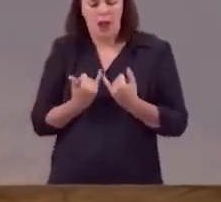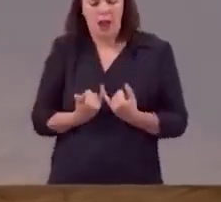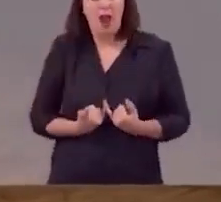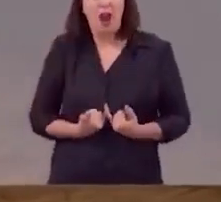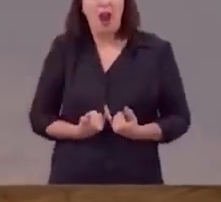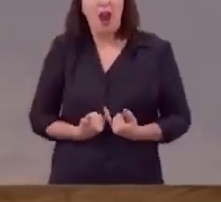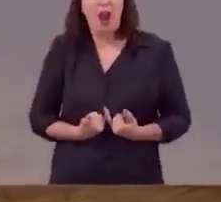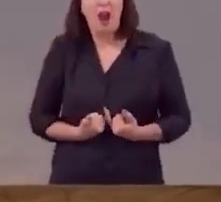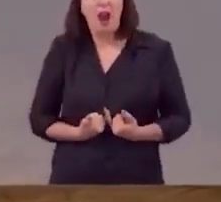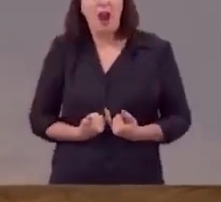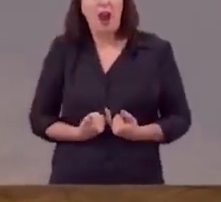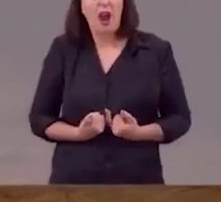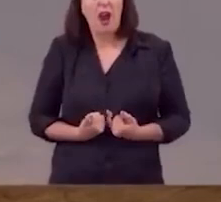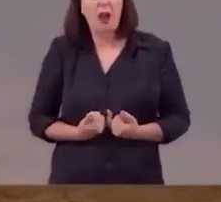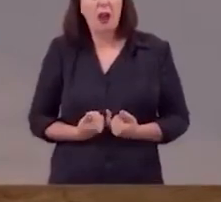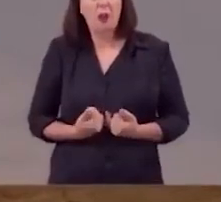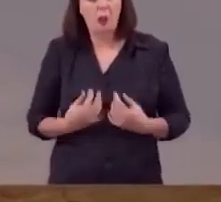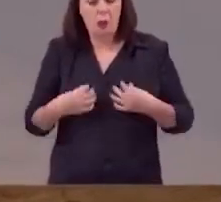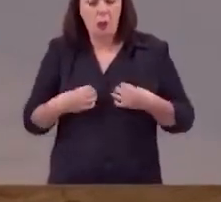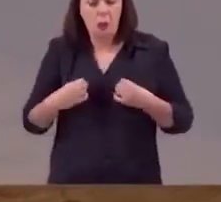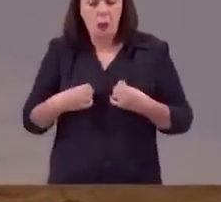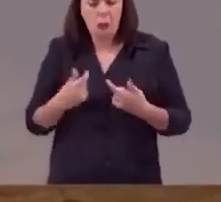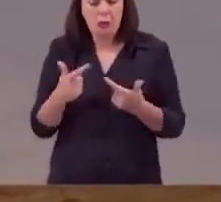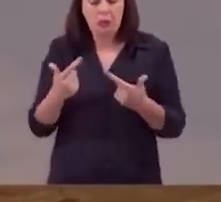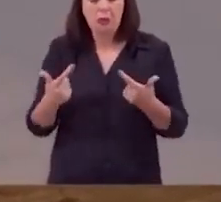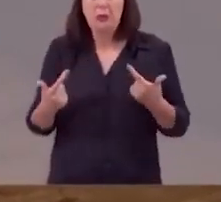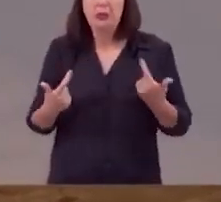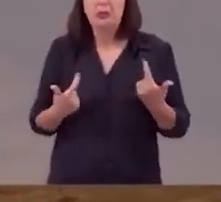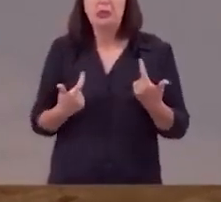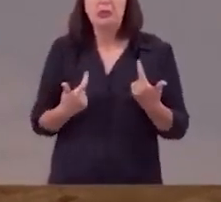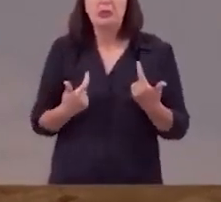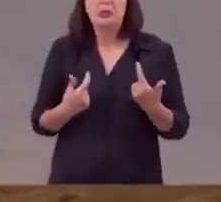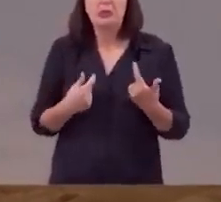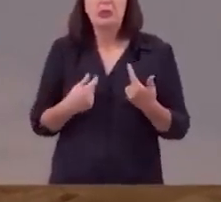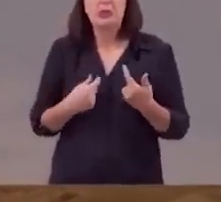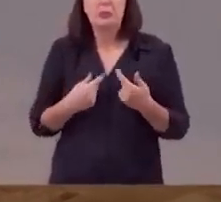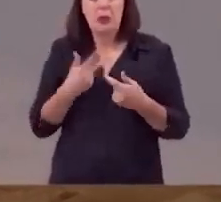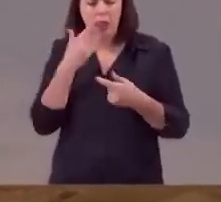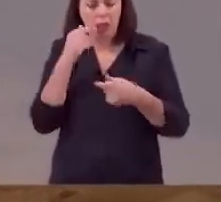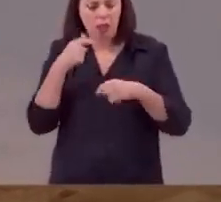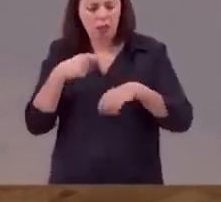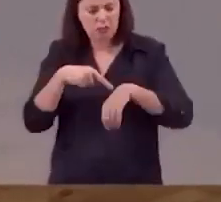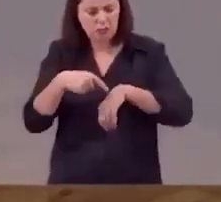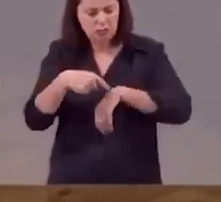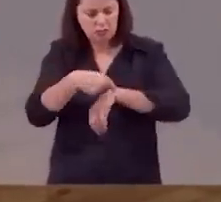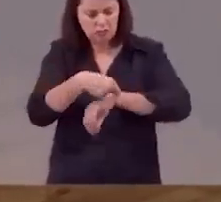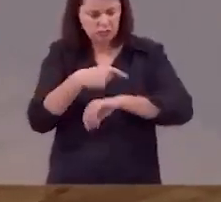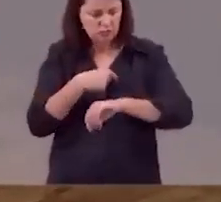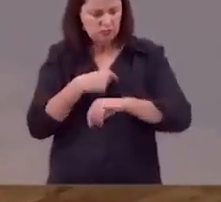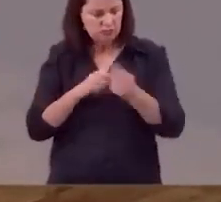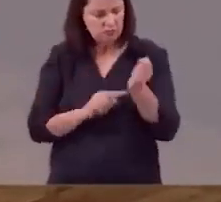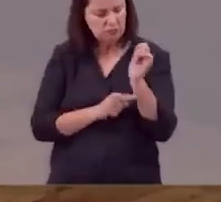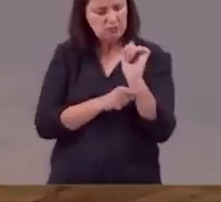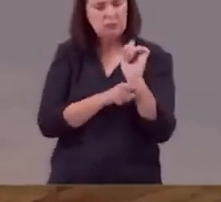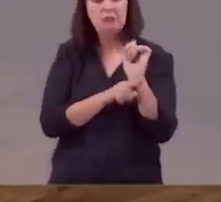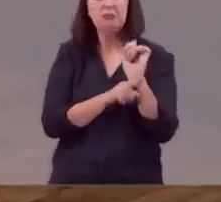magérrimo macérrimo de couro furado pelas costelas em ponta